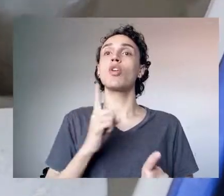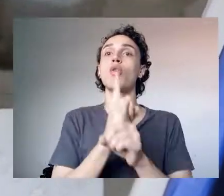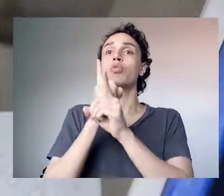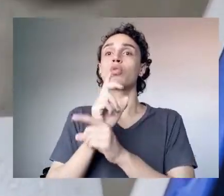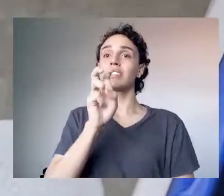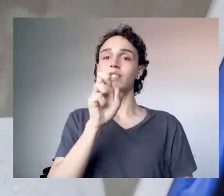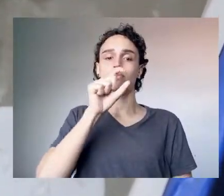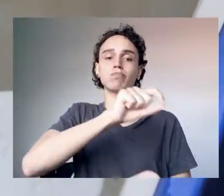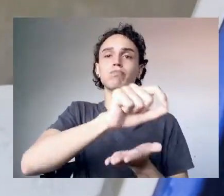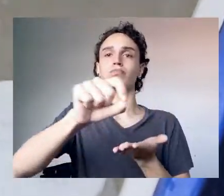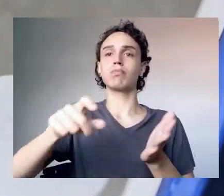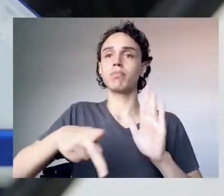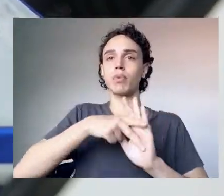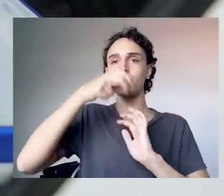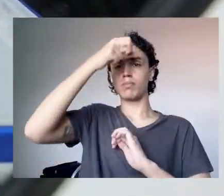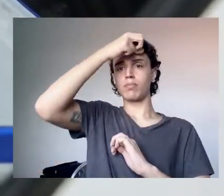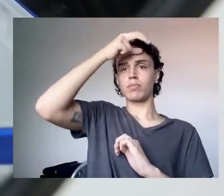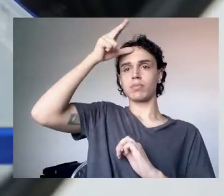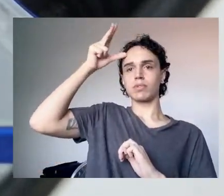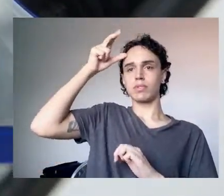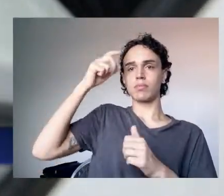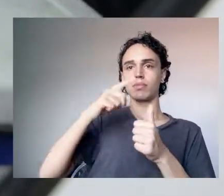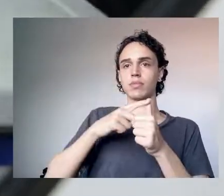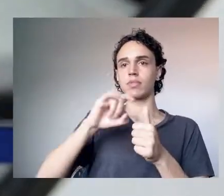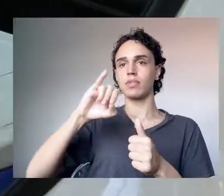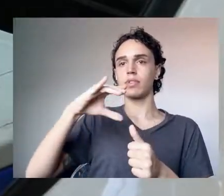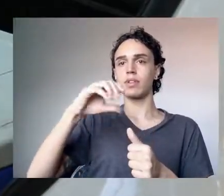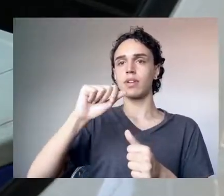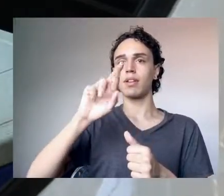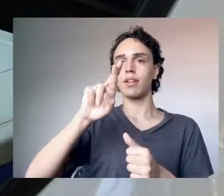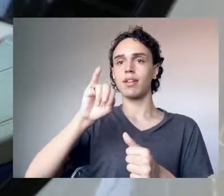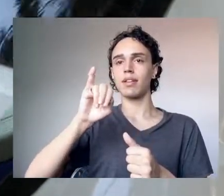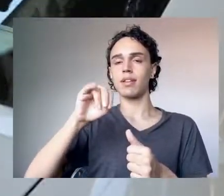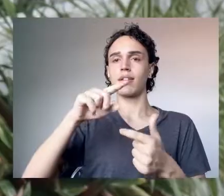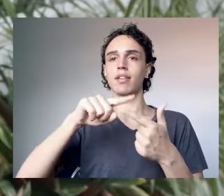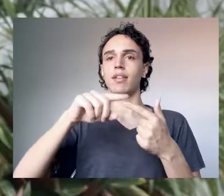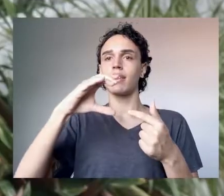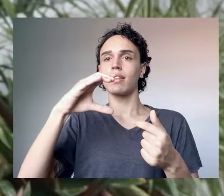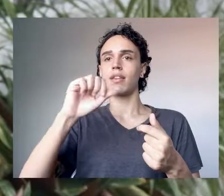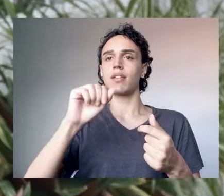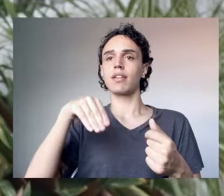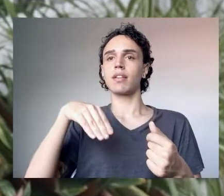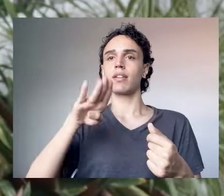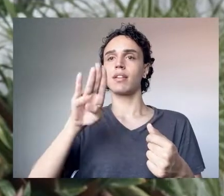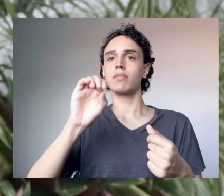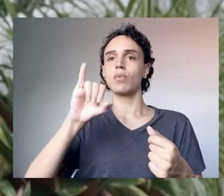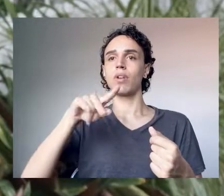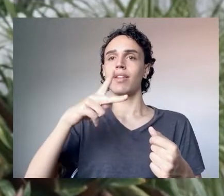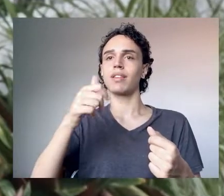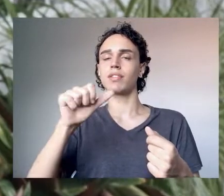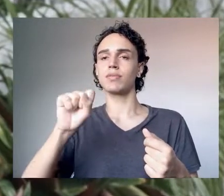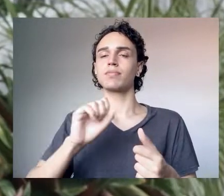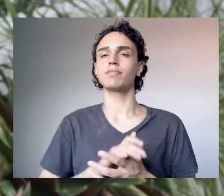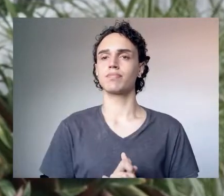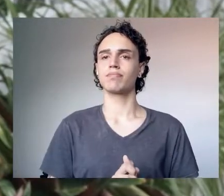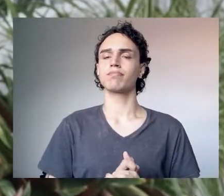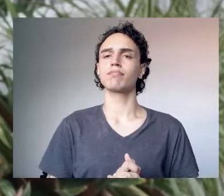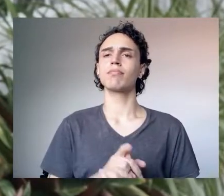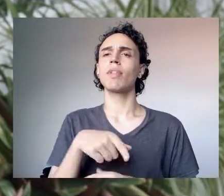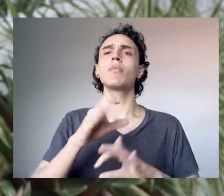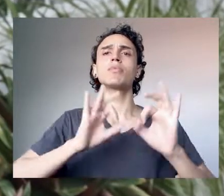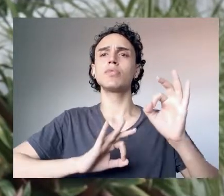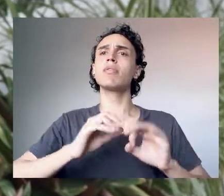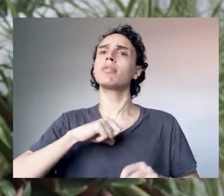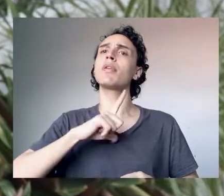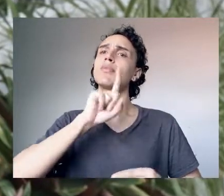cinco pontos do município, nas regiões de Icaraí e Camboinhas. Esse projeto tem esse objetivo de